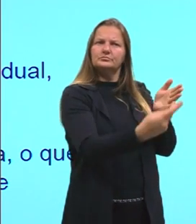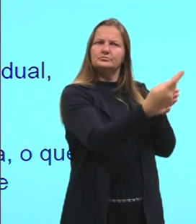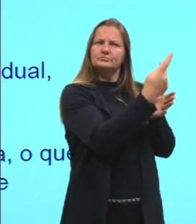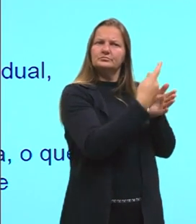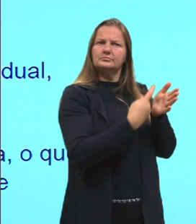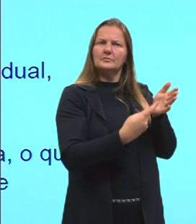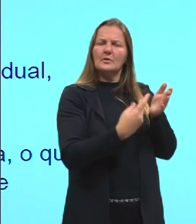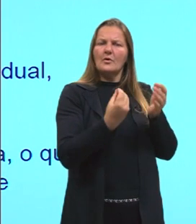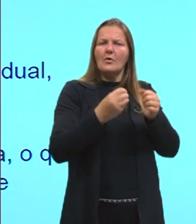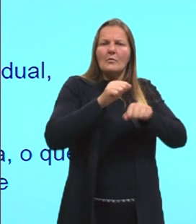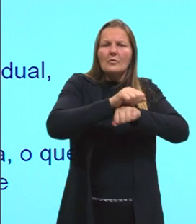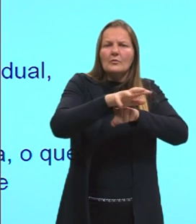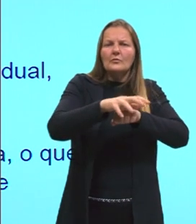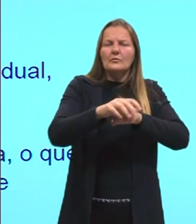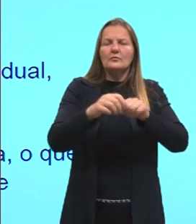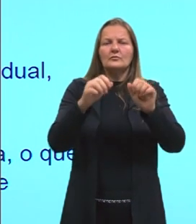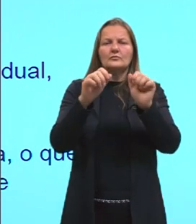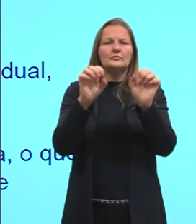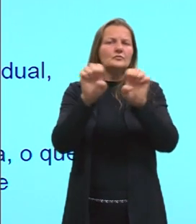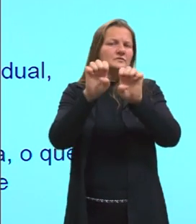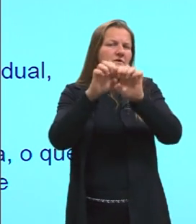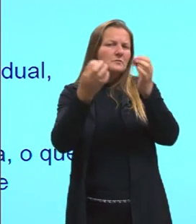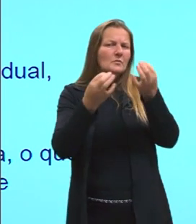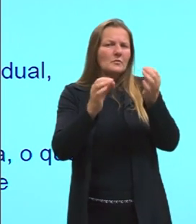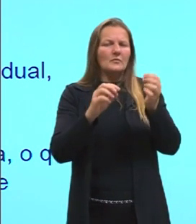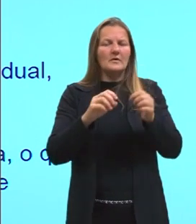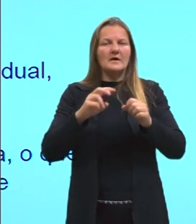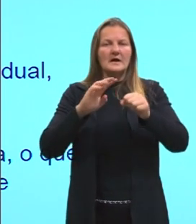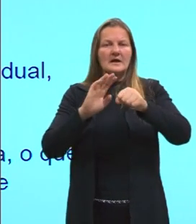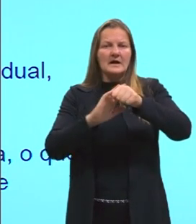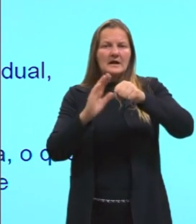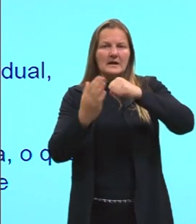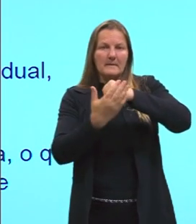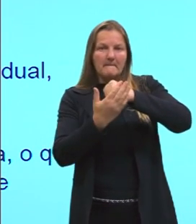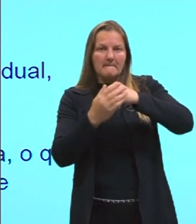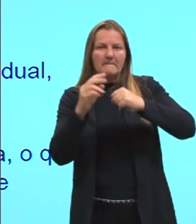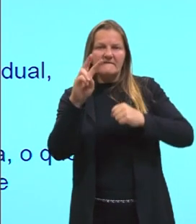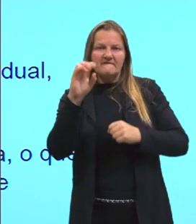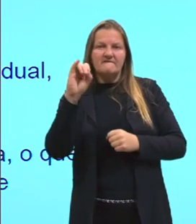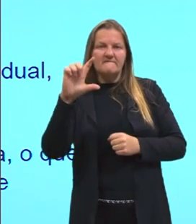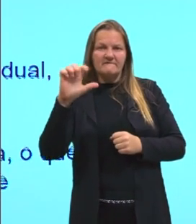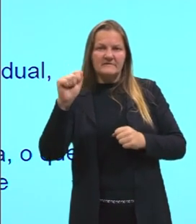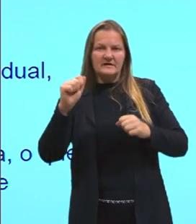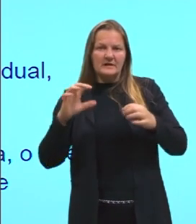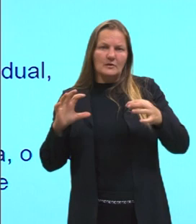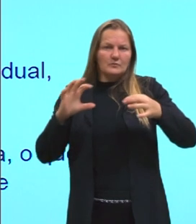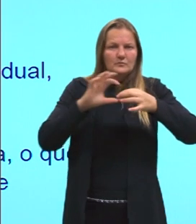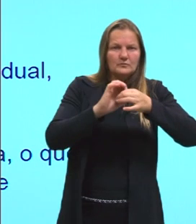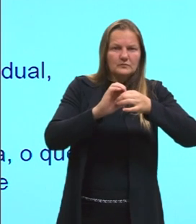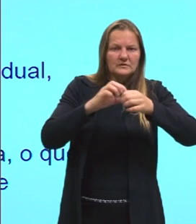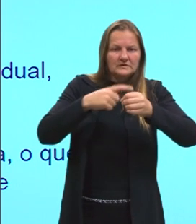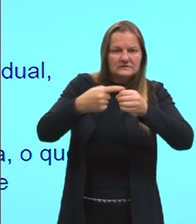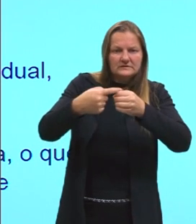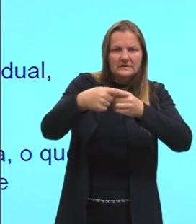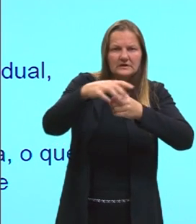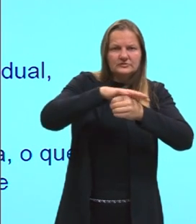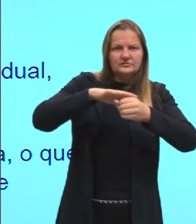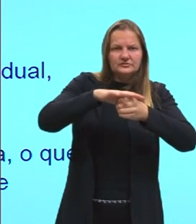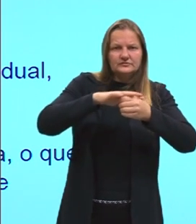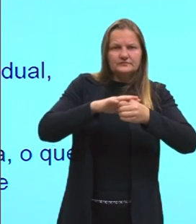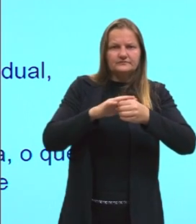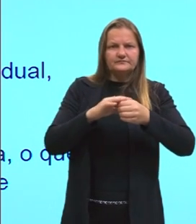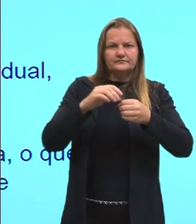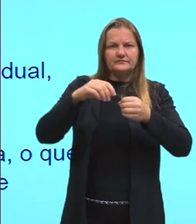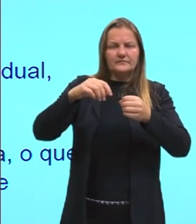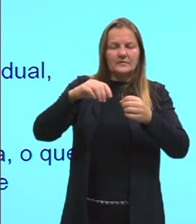formava. Esquema clássico, daí tu tinha a vila, né, essa vila se ligava à cidade local, essa cidade ia